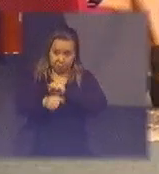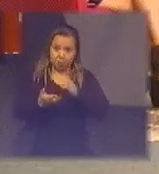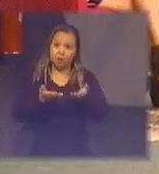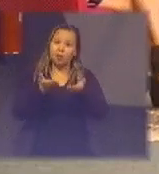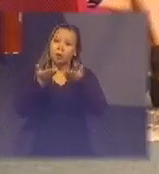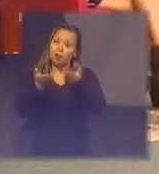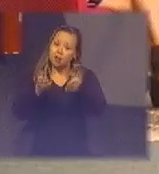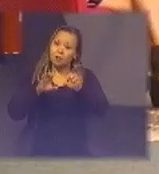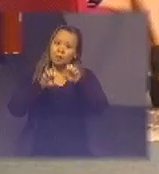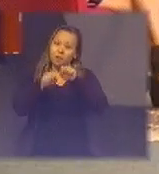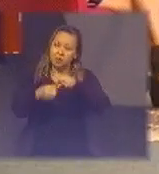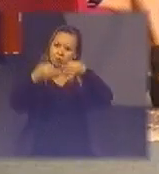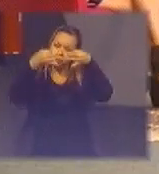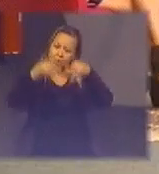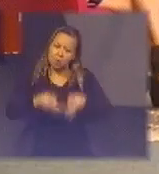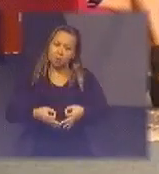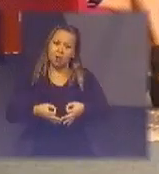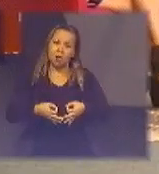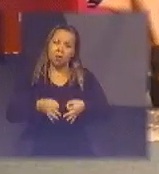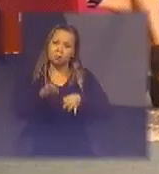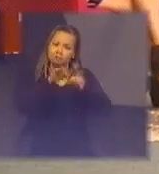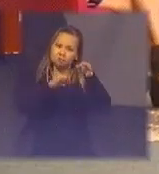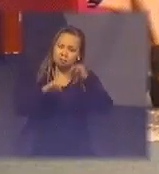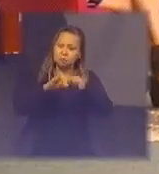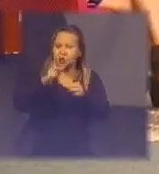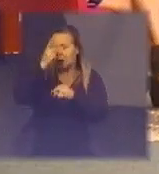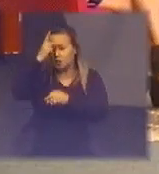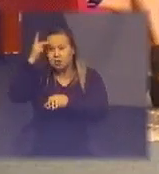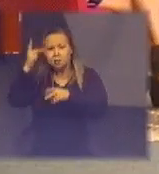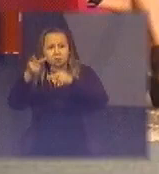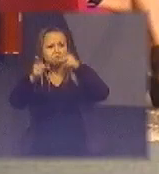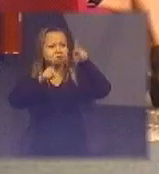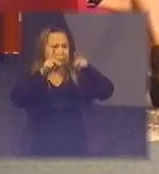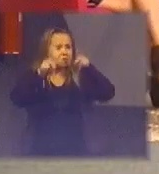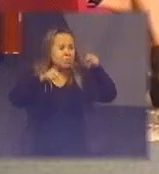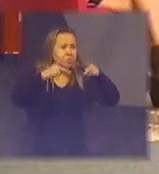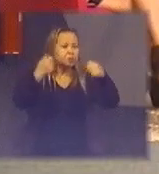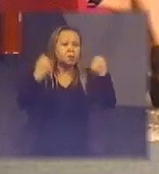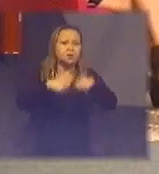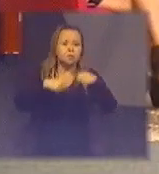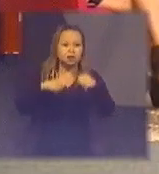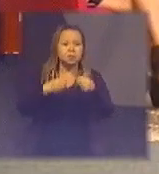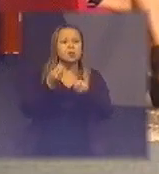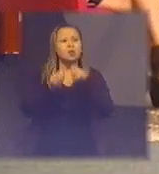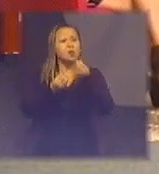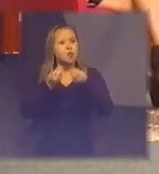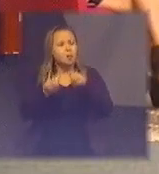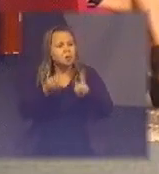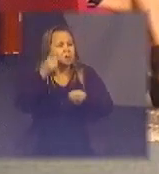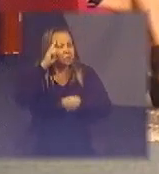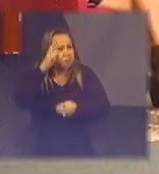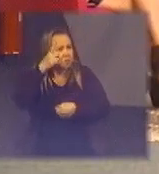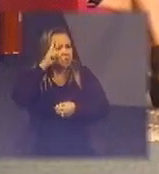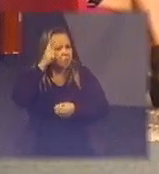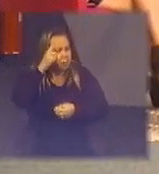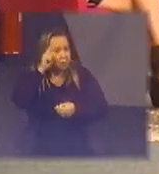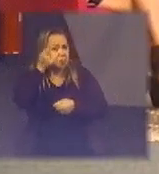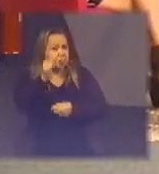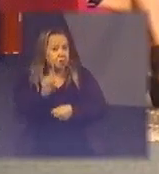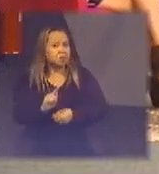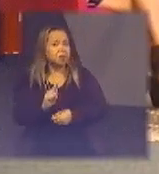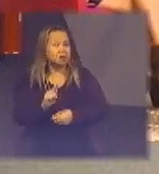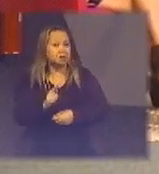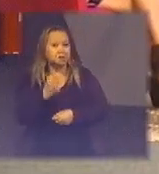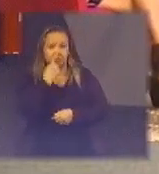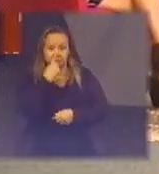formação adequada apropriada para quem precisa como é que a pode vencer isso como é que você vê no seu dia a dia nessa gestão de resíduos